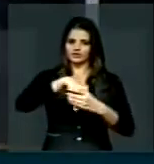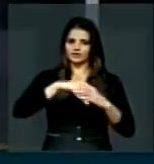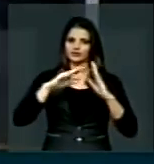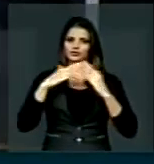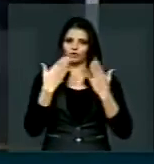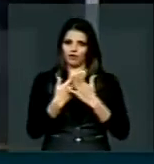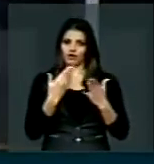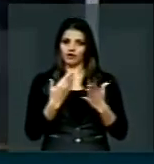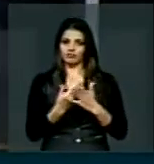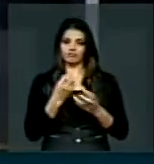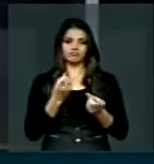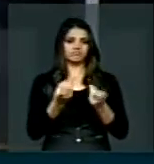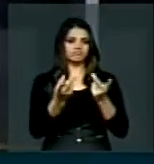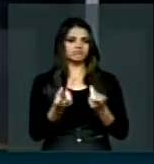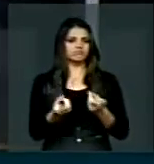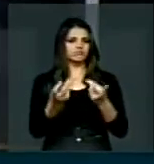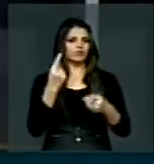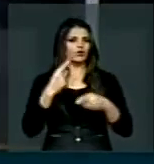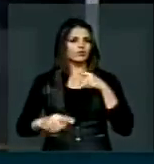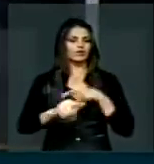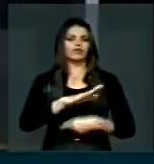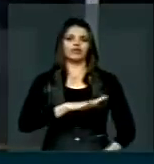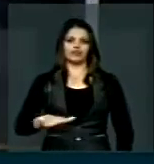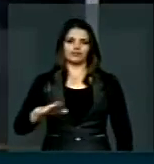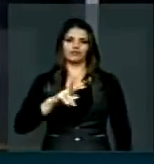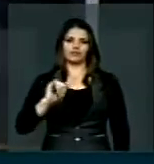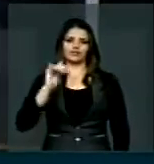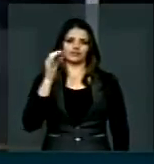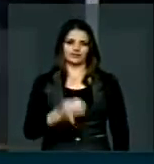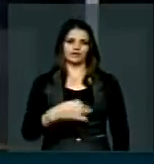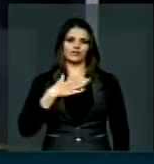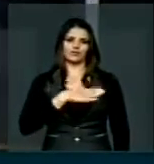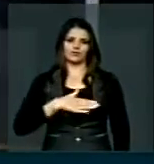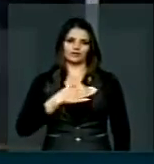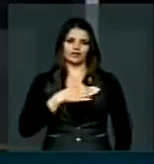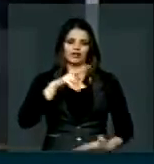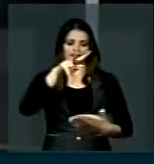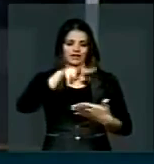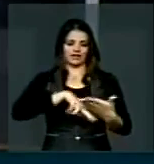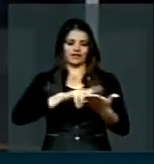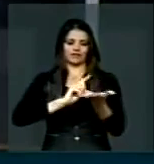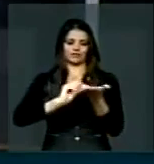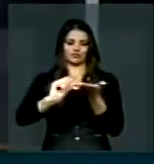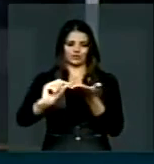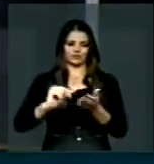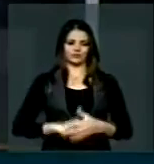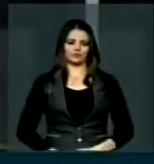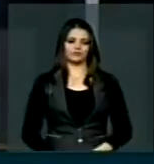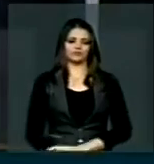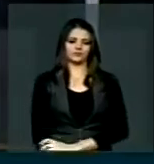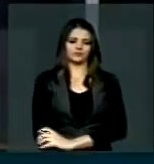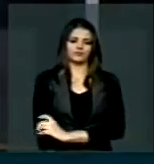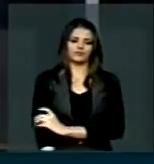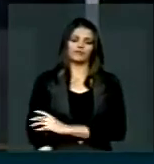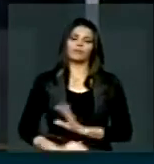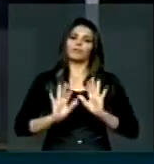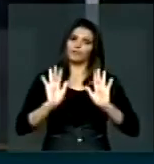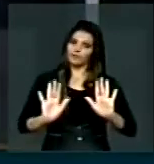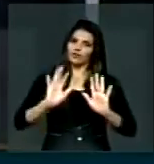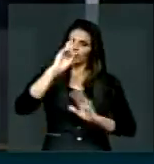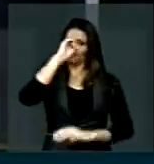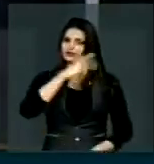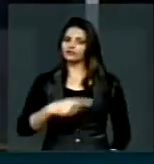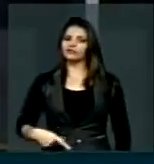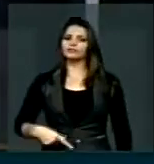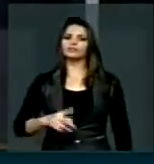doces, nas escolas, essas crianças, com certeza, irão gostar desse artigo que eu escrevi. Mas, senhor presidente, eu